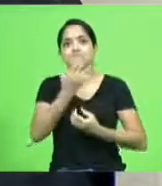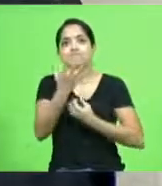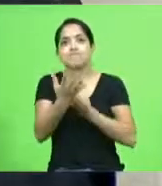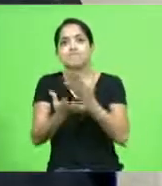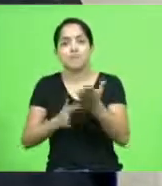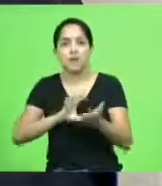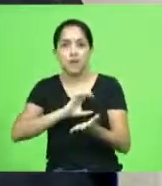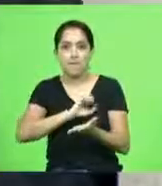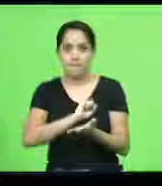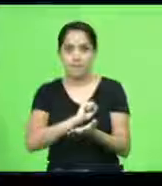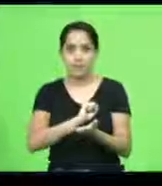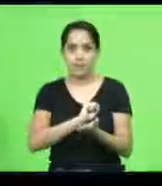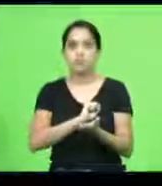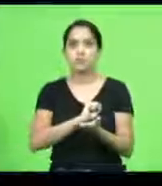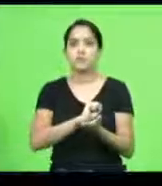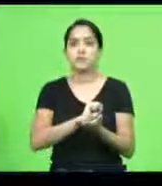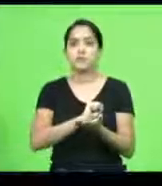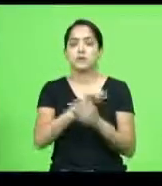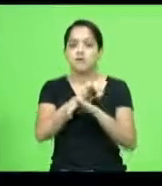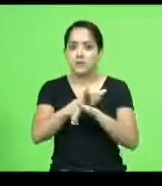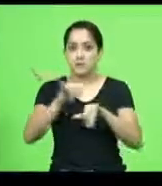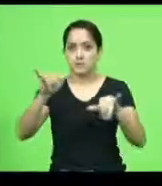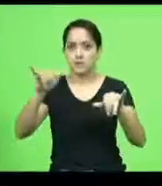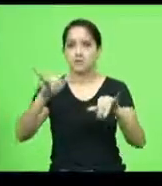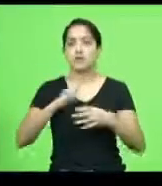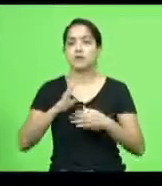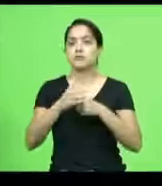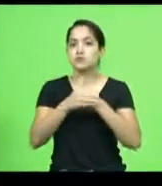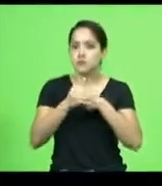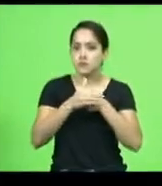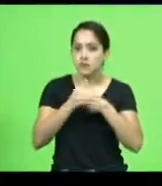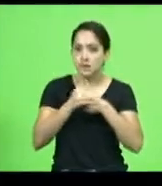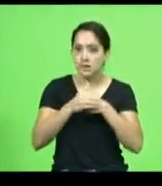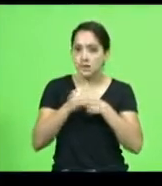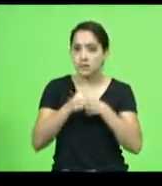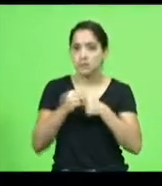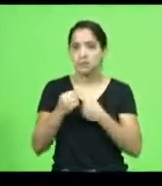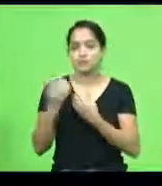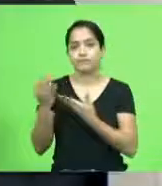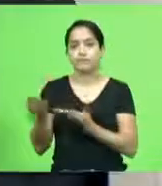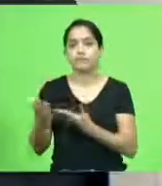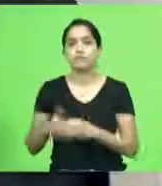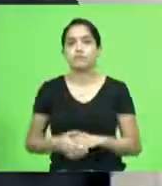ódio fica essa mensagem nosso carinho nossa solidariedade